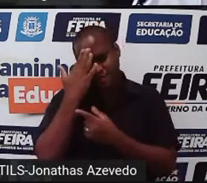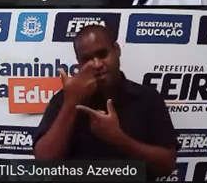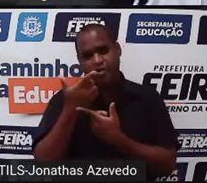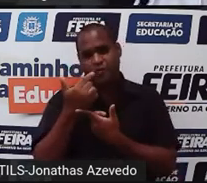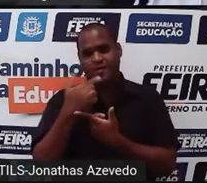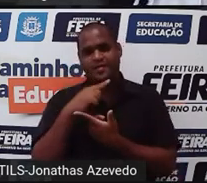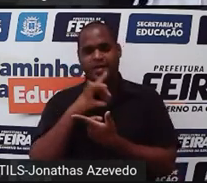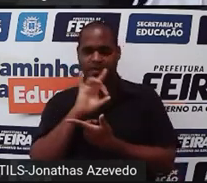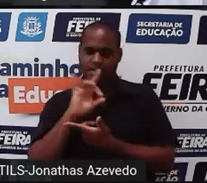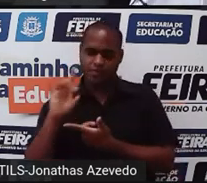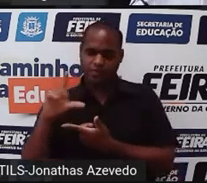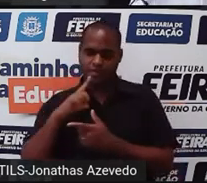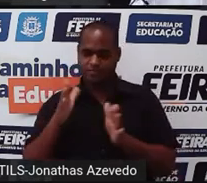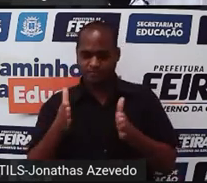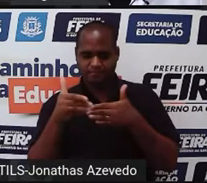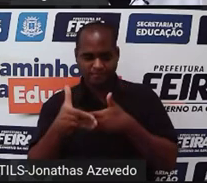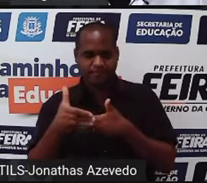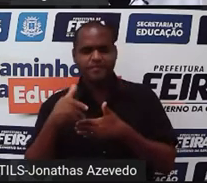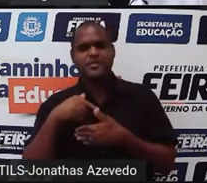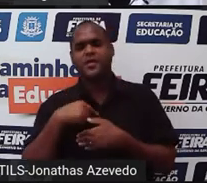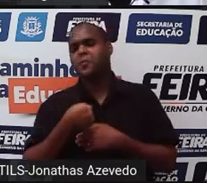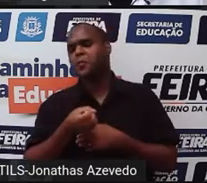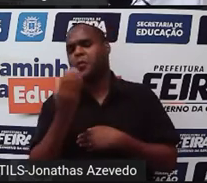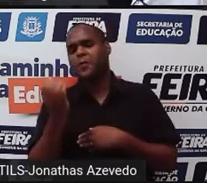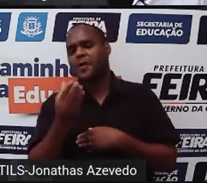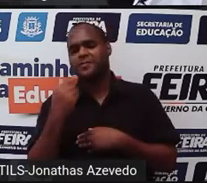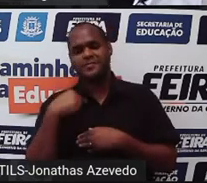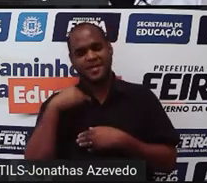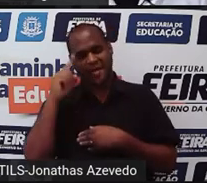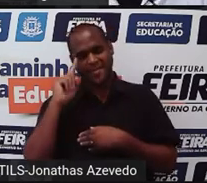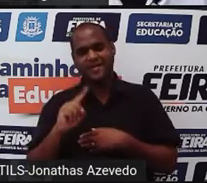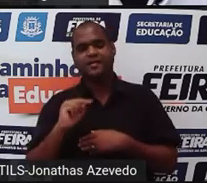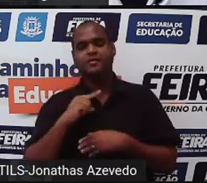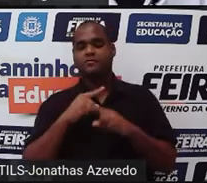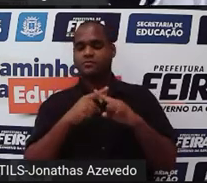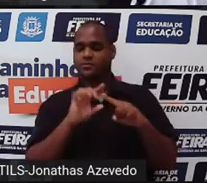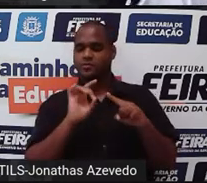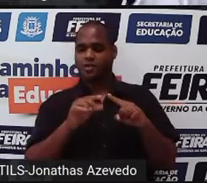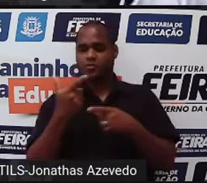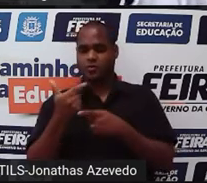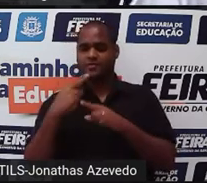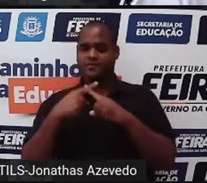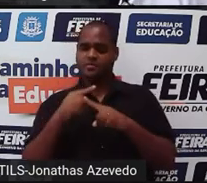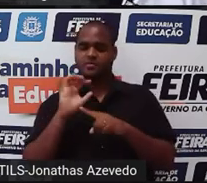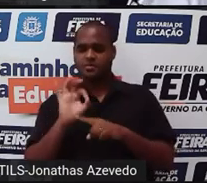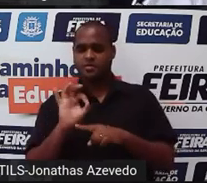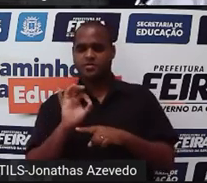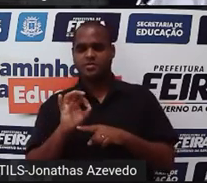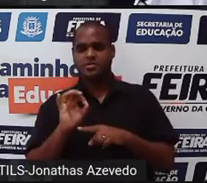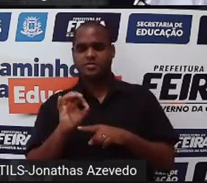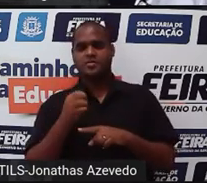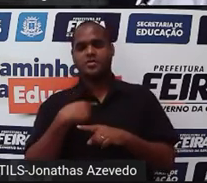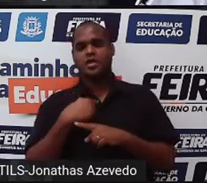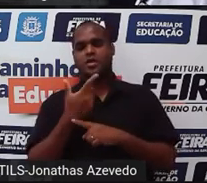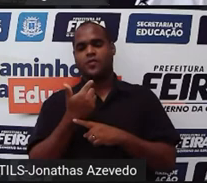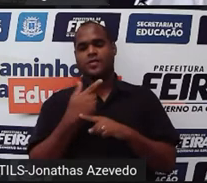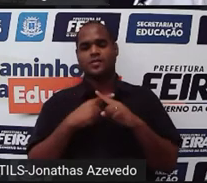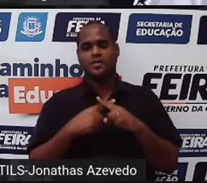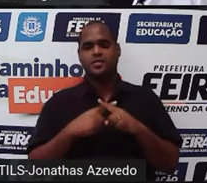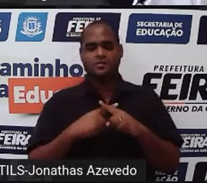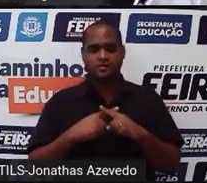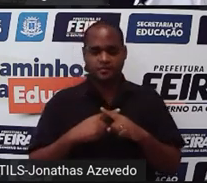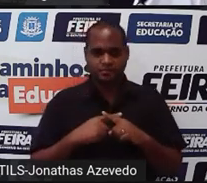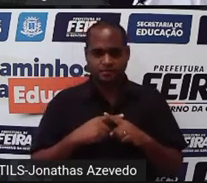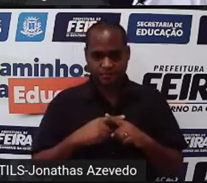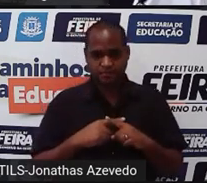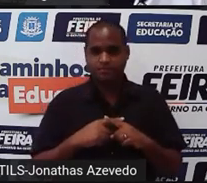cada cubo. Não sei a quantidade de cubos eu chamei de X então vai ser 12 vezes X que é igual a 12X. Essa é a